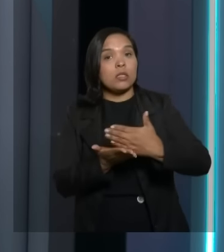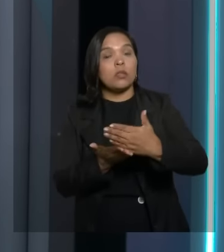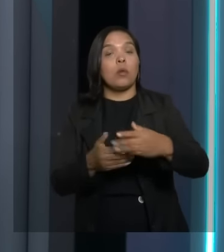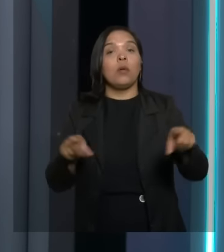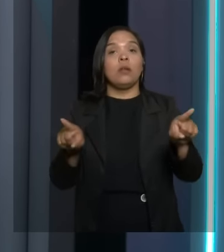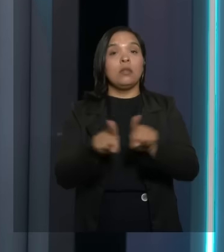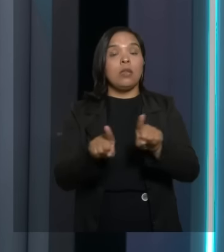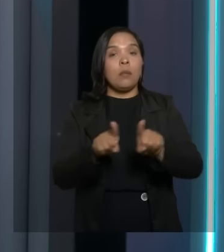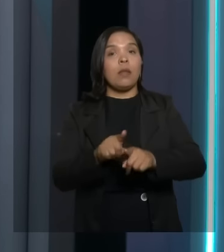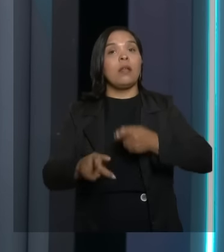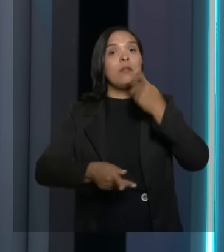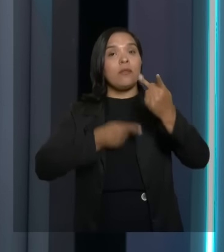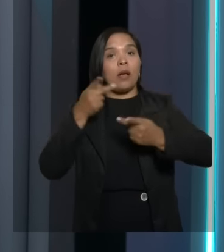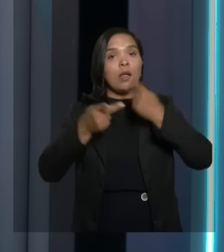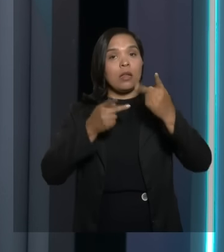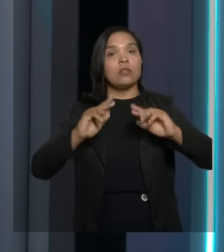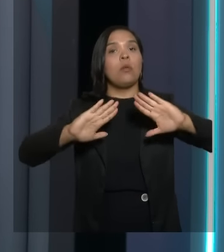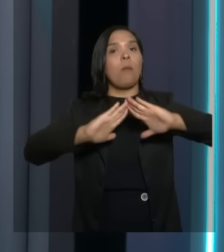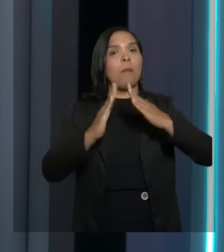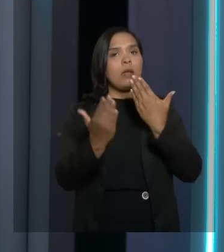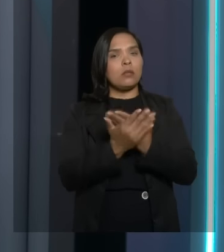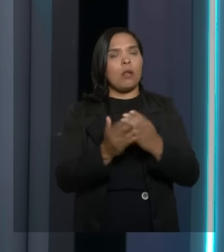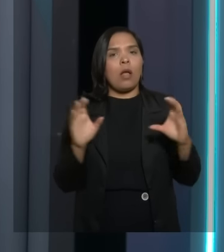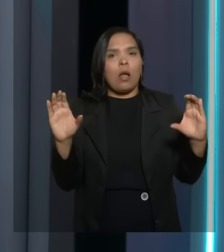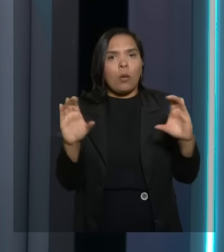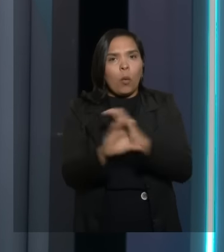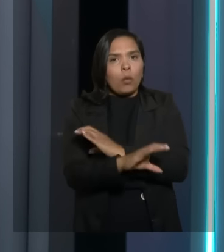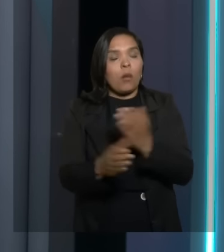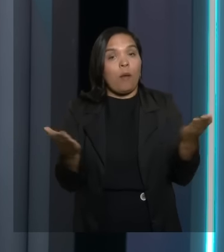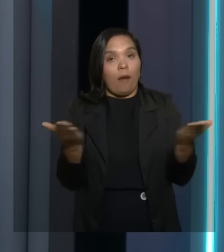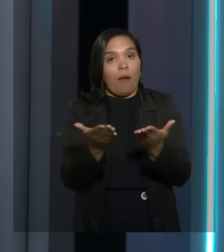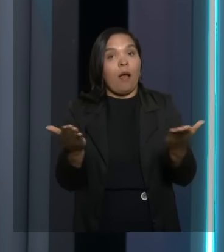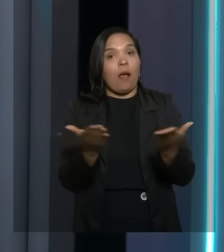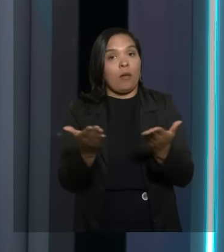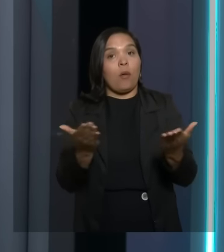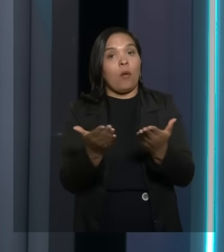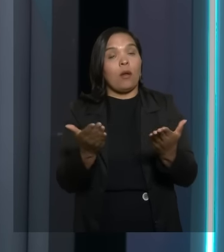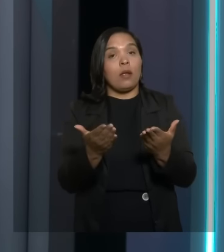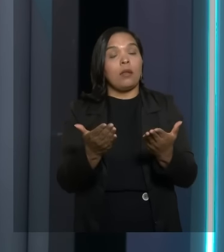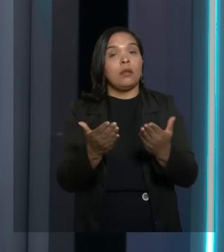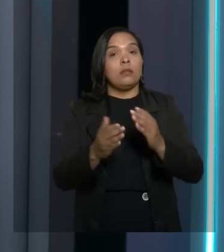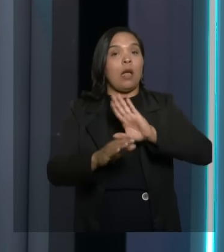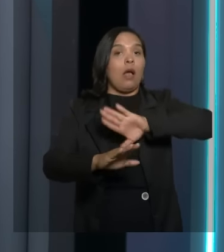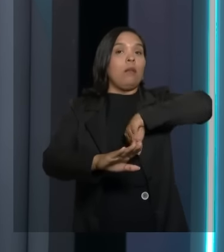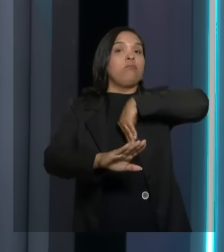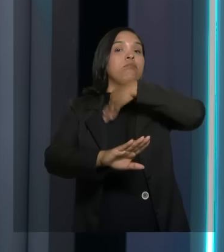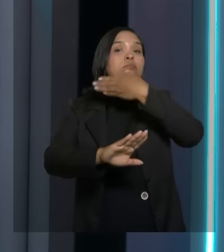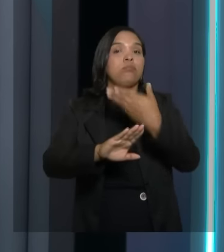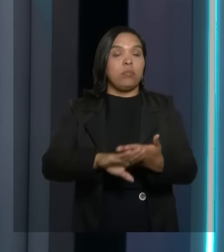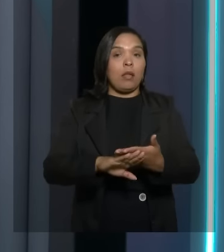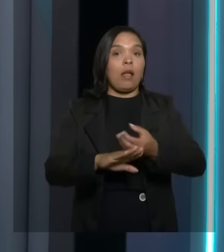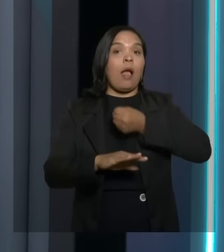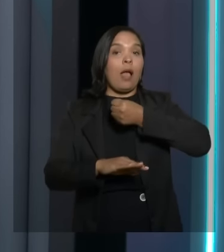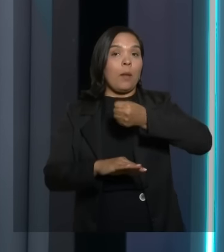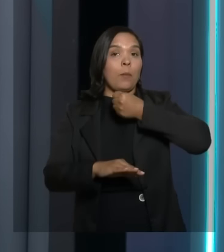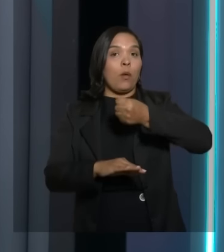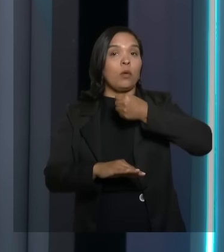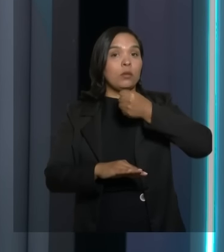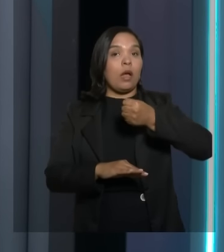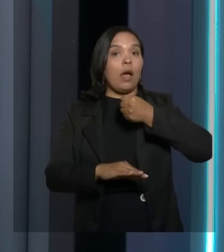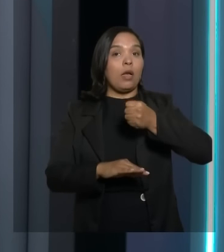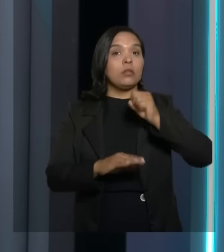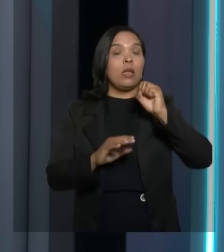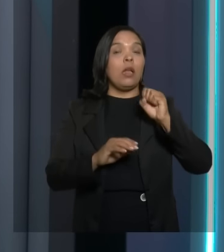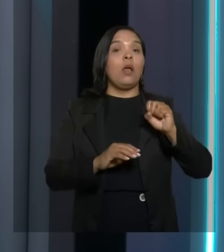ela está falando de uma escola que concluiu recentemente de tempo integral que a reportagem dos blogs